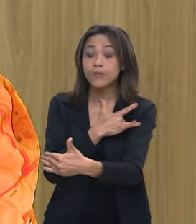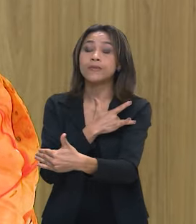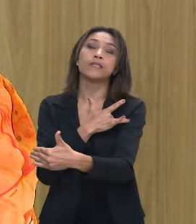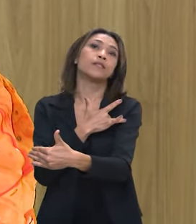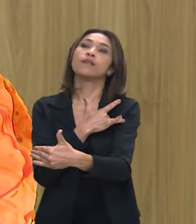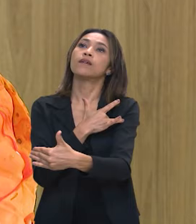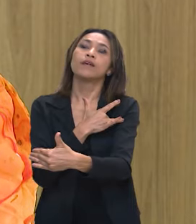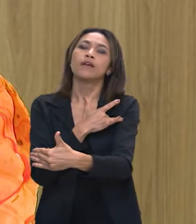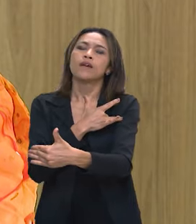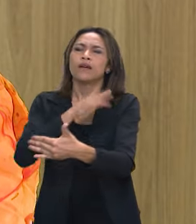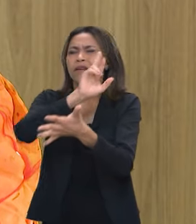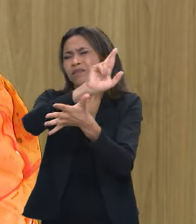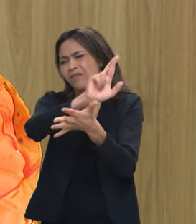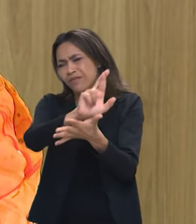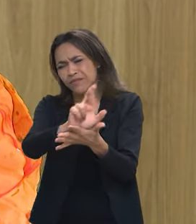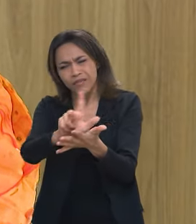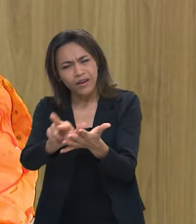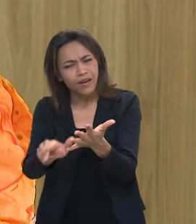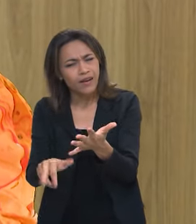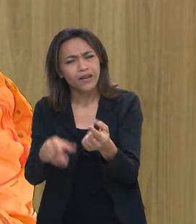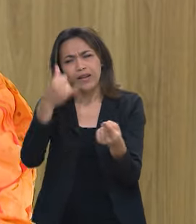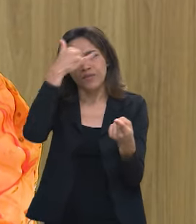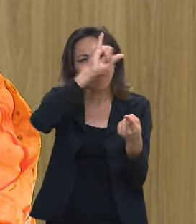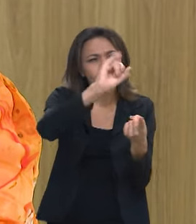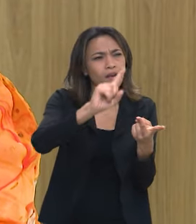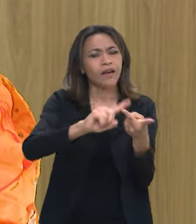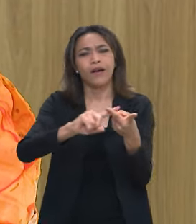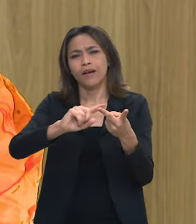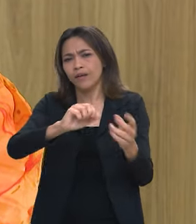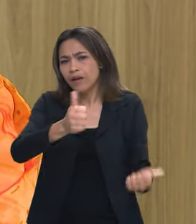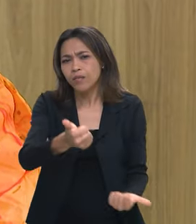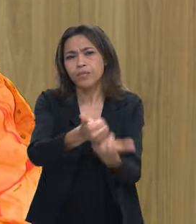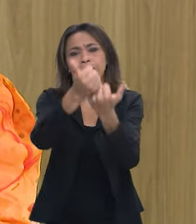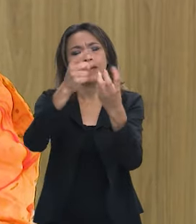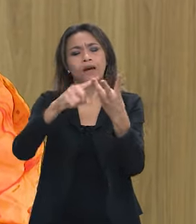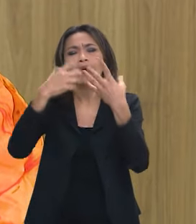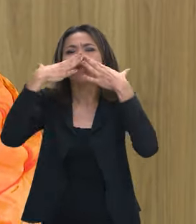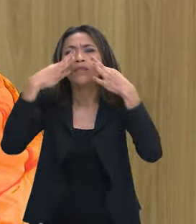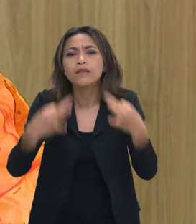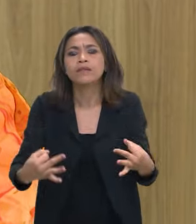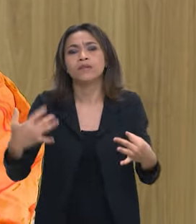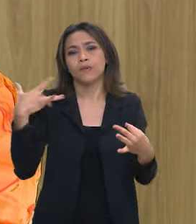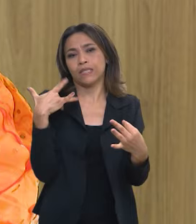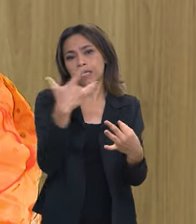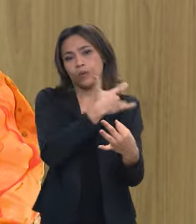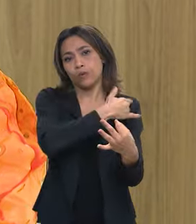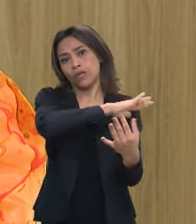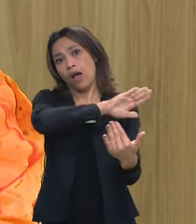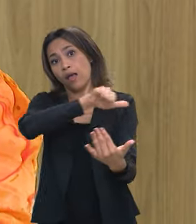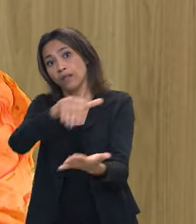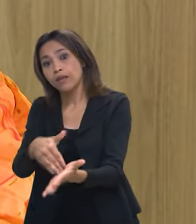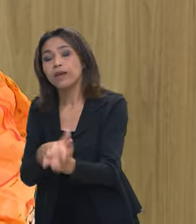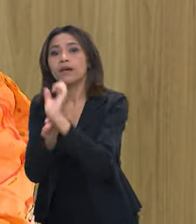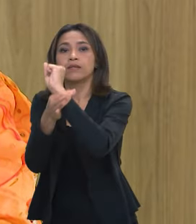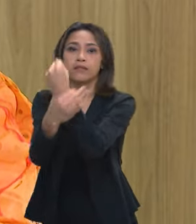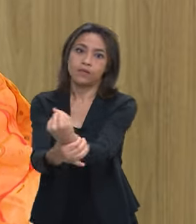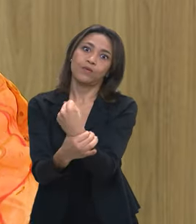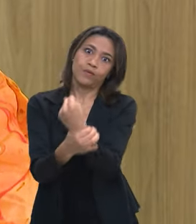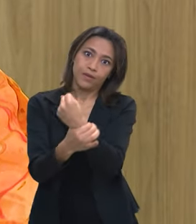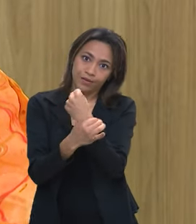Saúde atua em todas essas frentes da prevenção da promoção da atenção à saúde até a